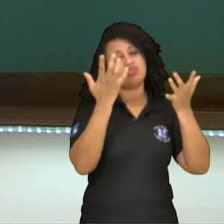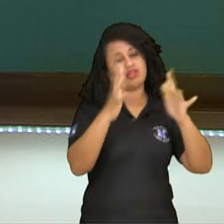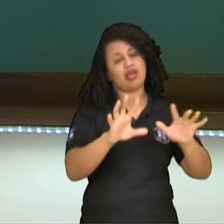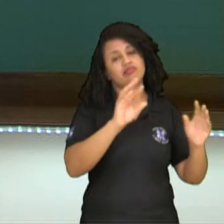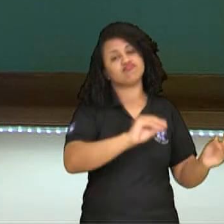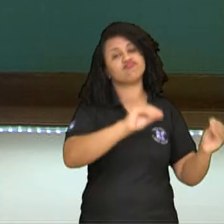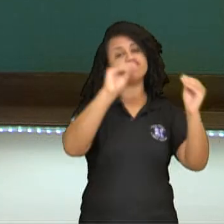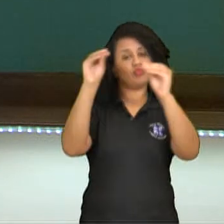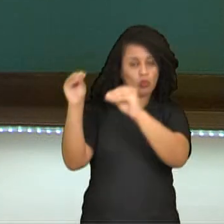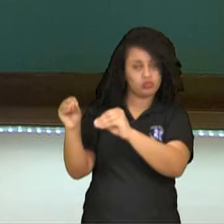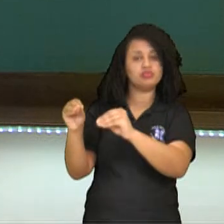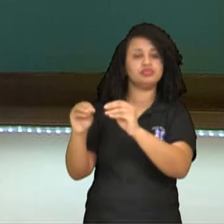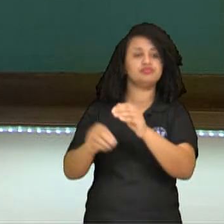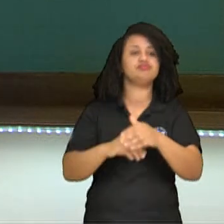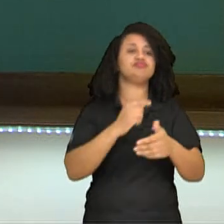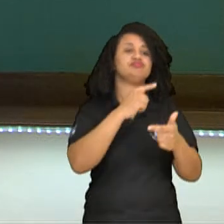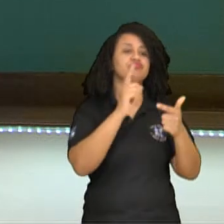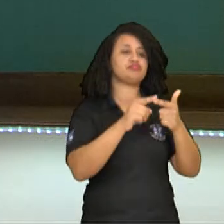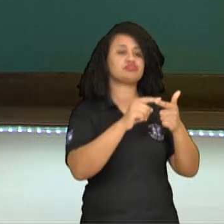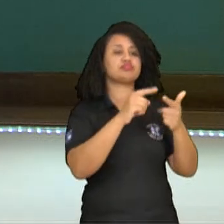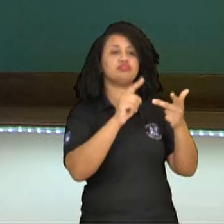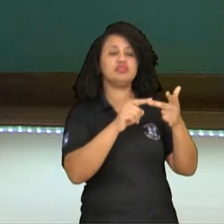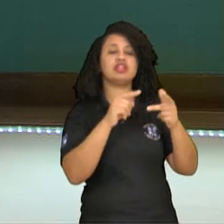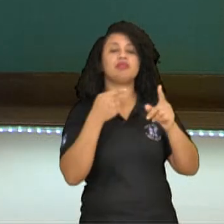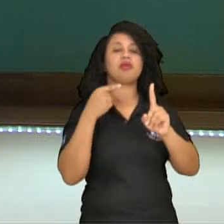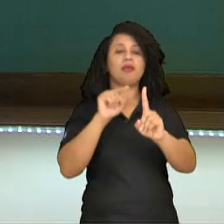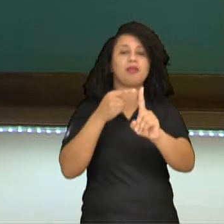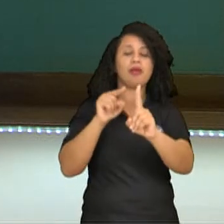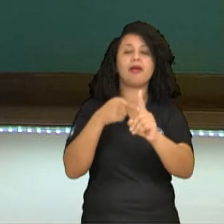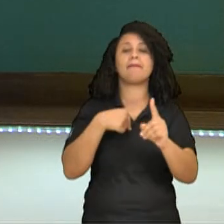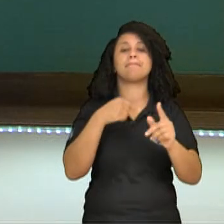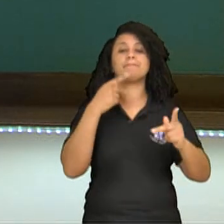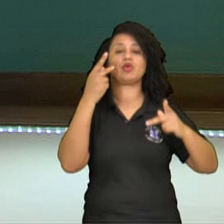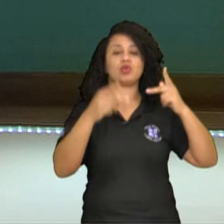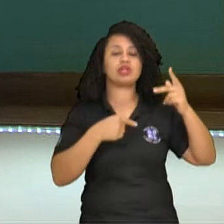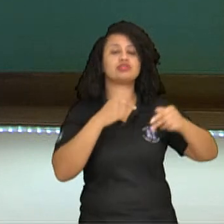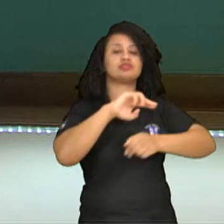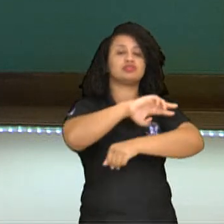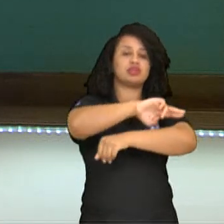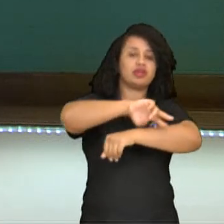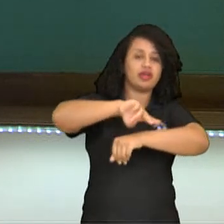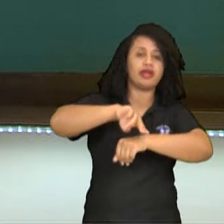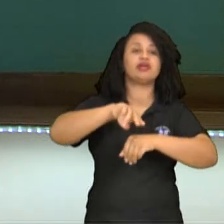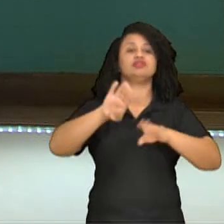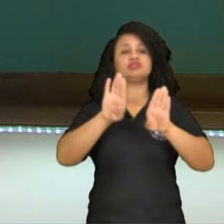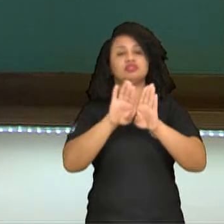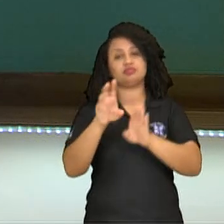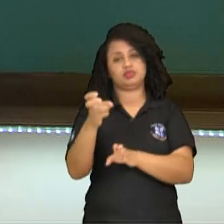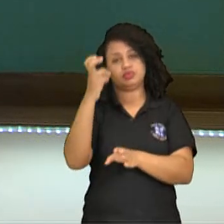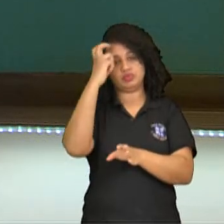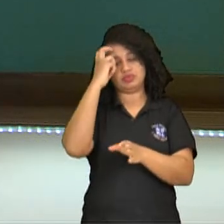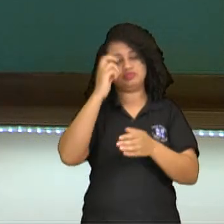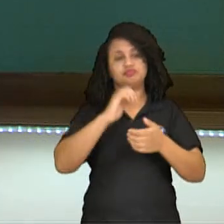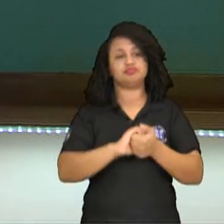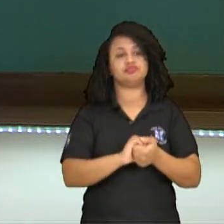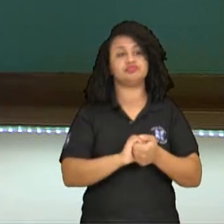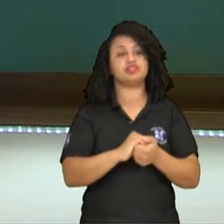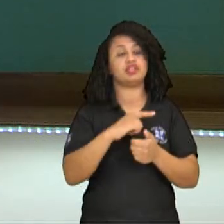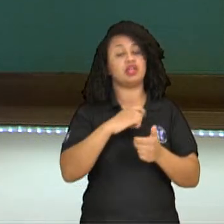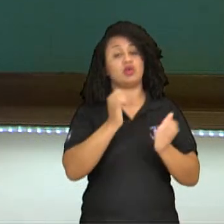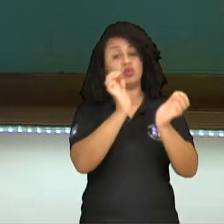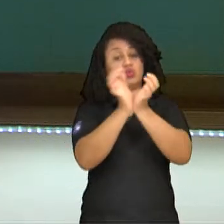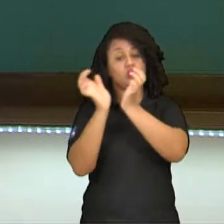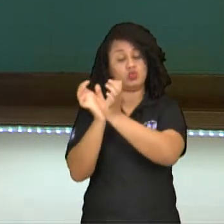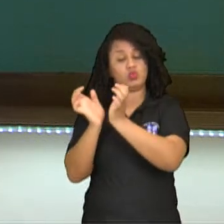E acabam se deslocando. Perseguições políticas, étnicas ou culturais. Existem grupos